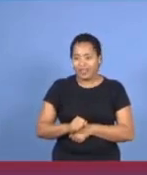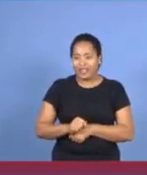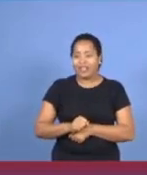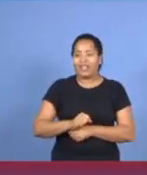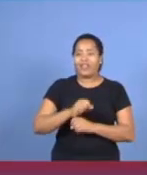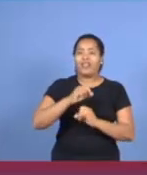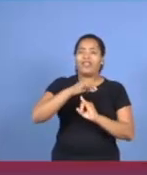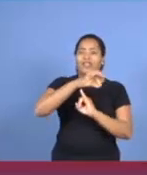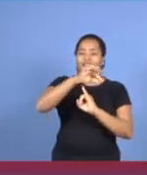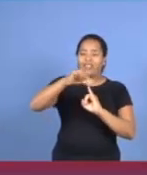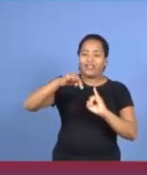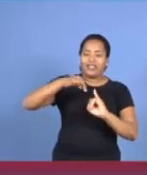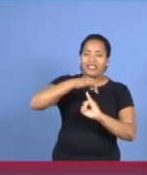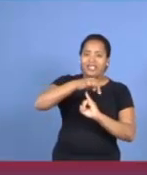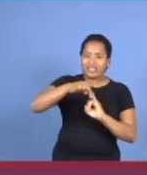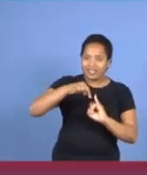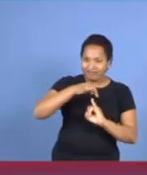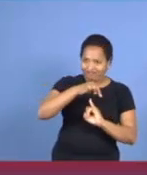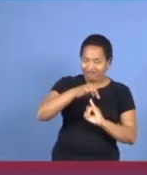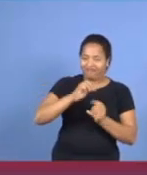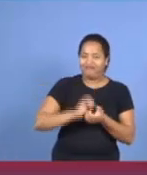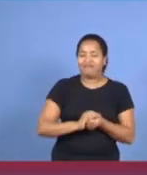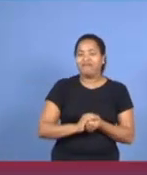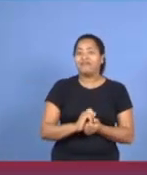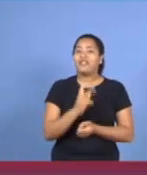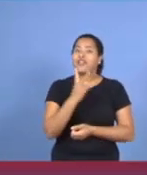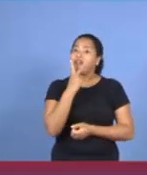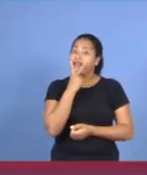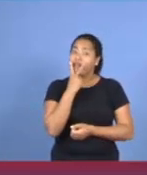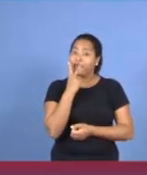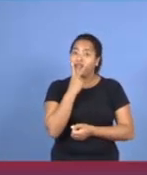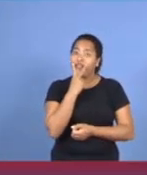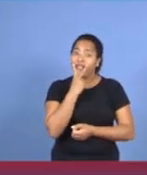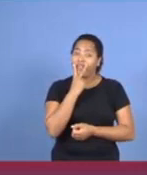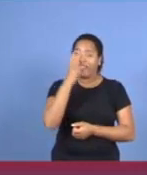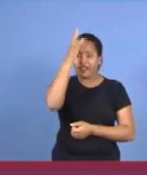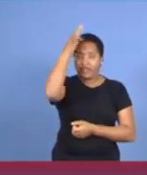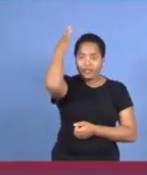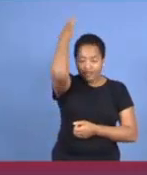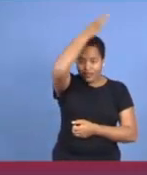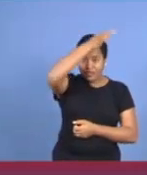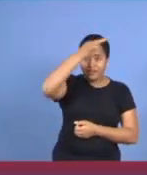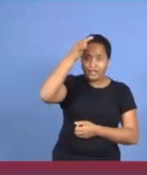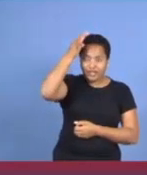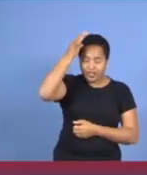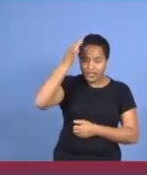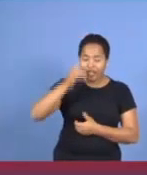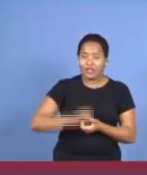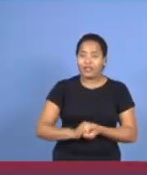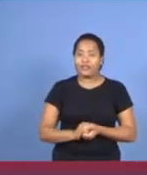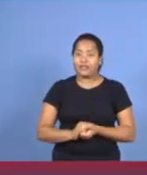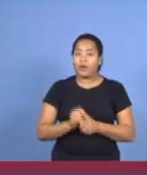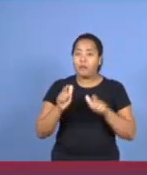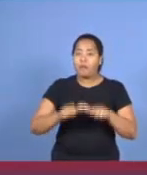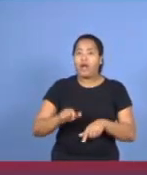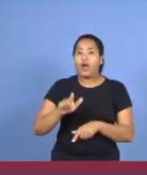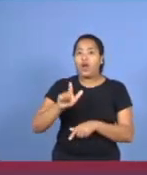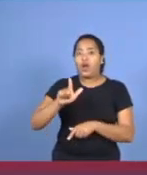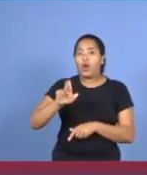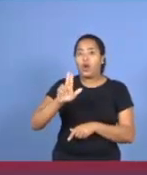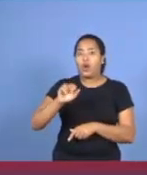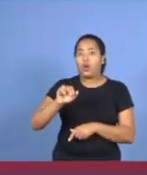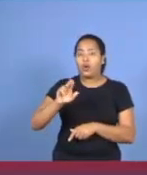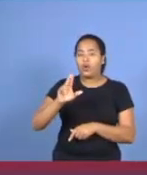Novo México, em Vitória do Espírito Santo, no estado do Espírito Santo, no bairro de Lourdes, em Jardim Camburi,